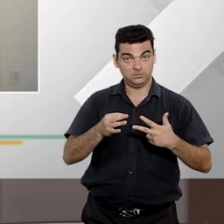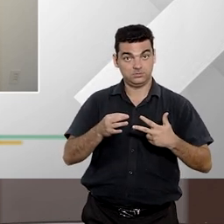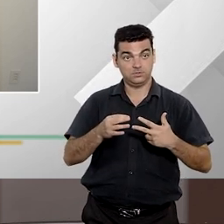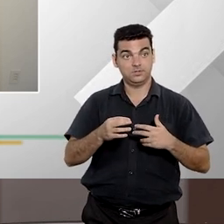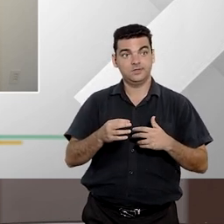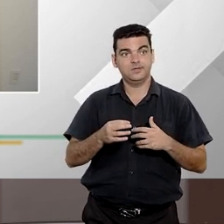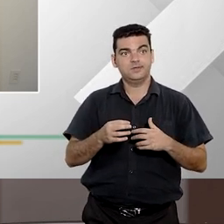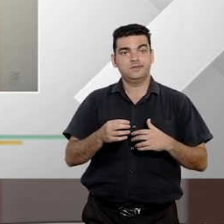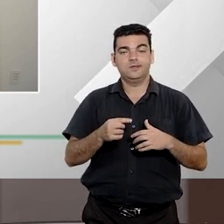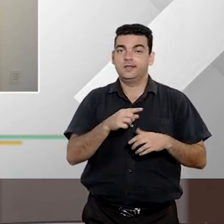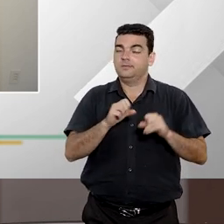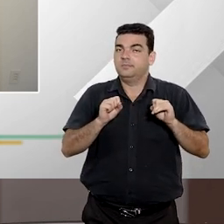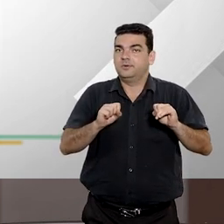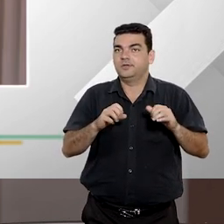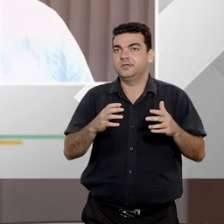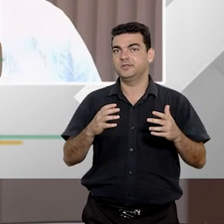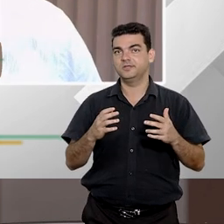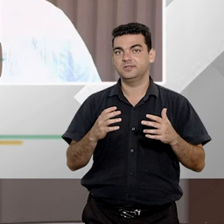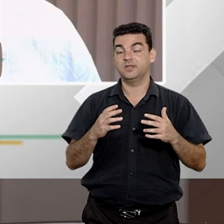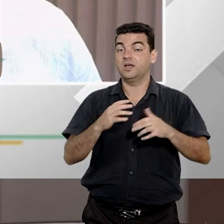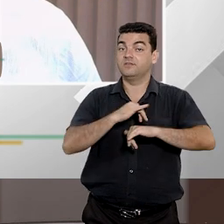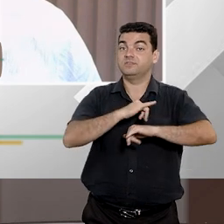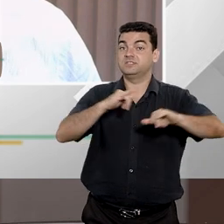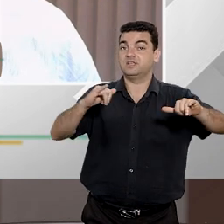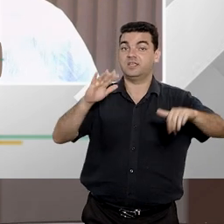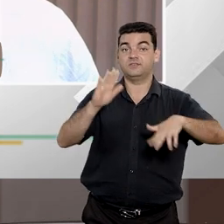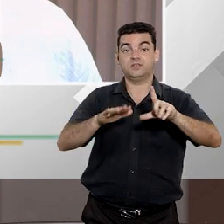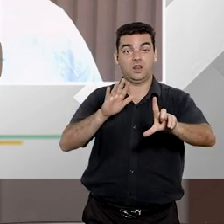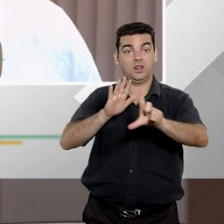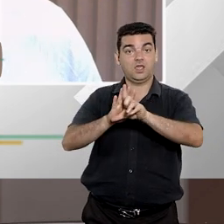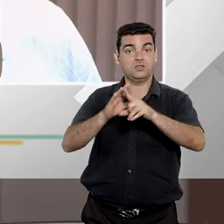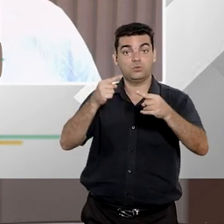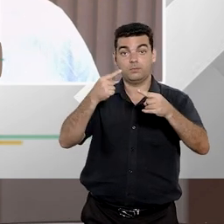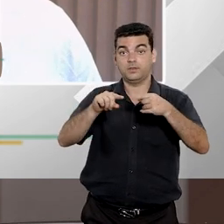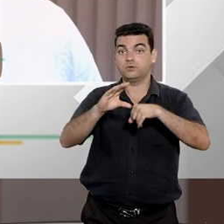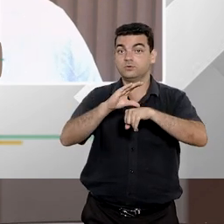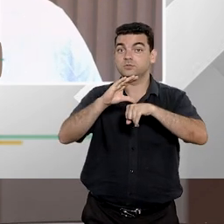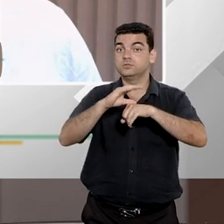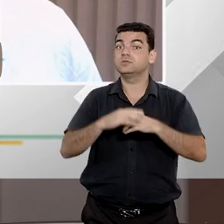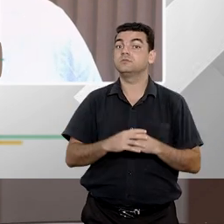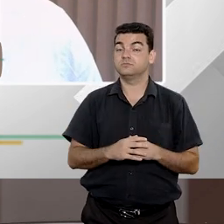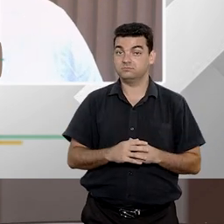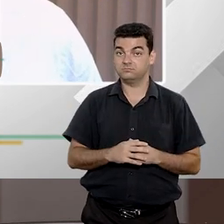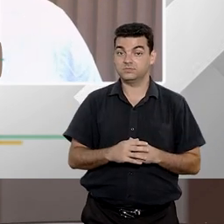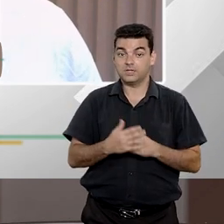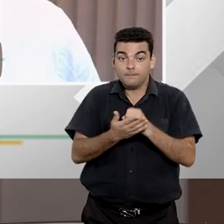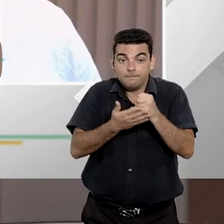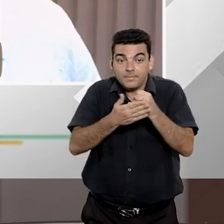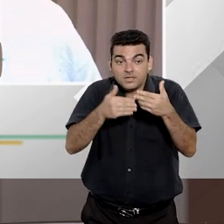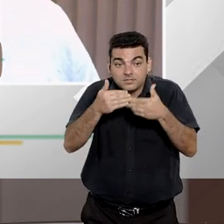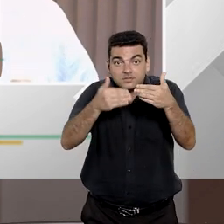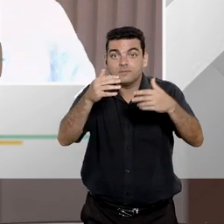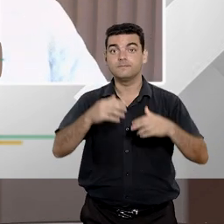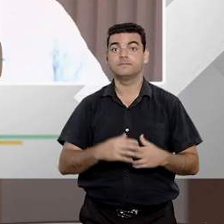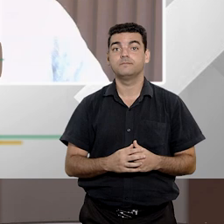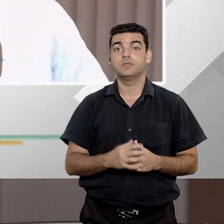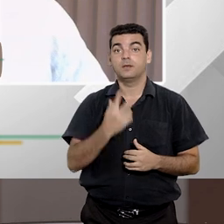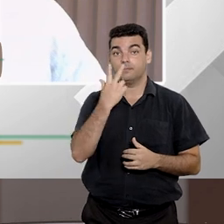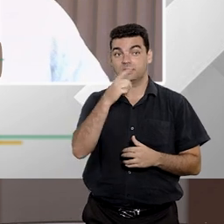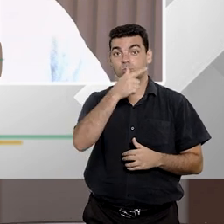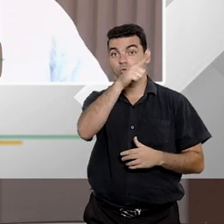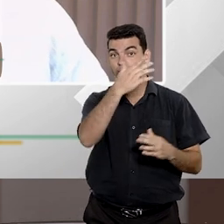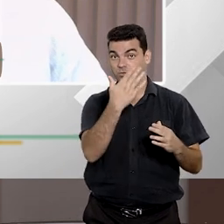ele tem a possibilidade de declarar uma lei inconstitucional no aspecto incidental o significa isso numa